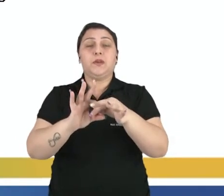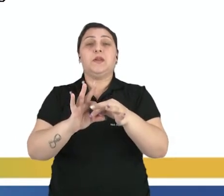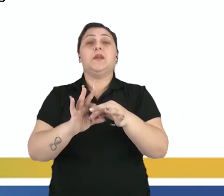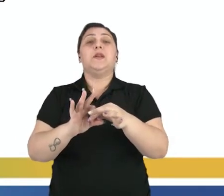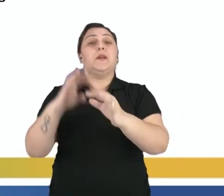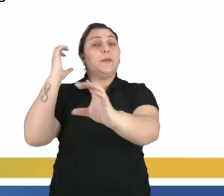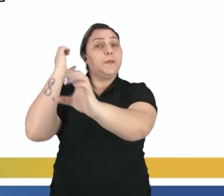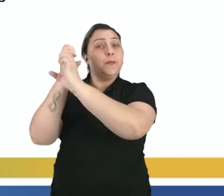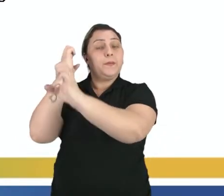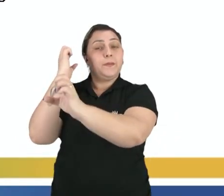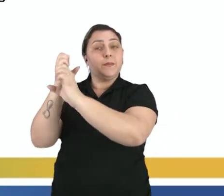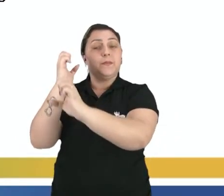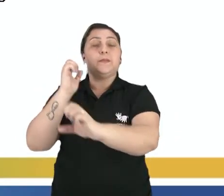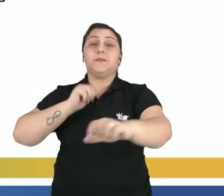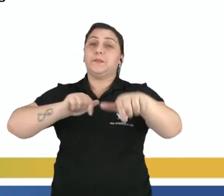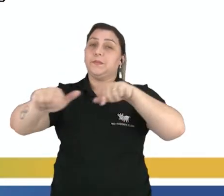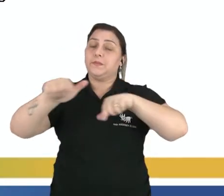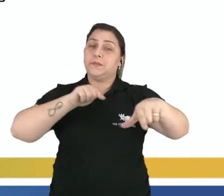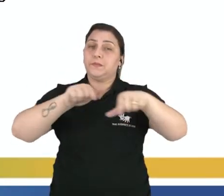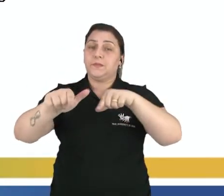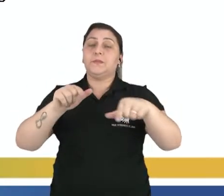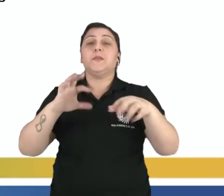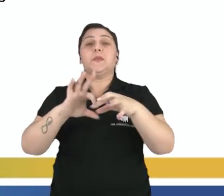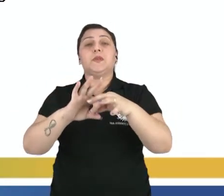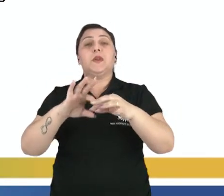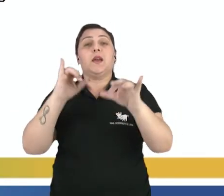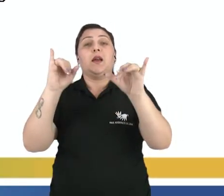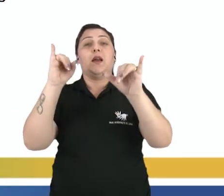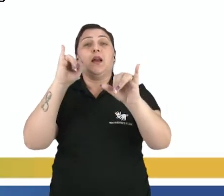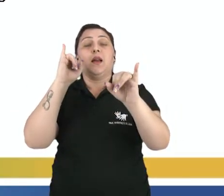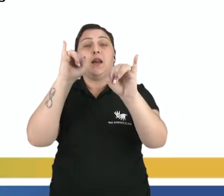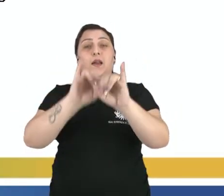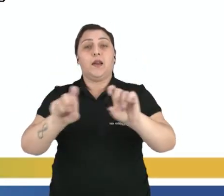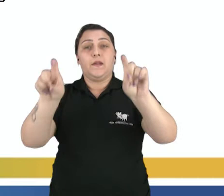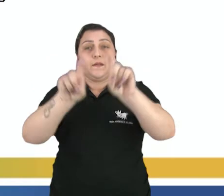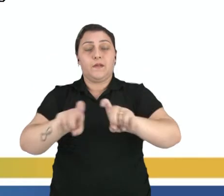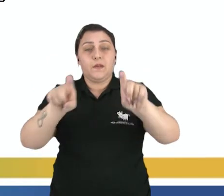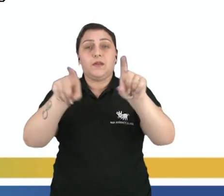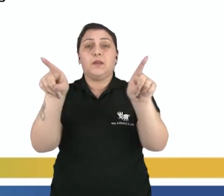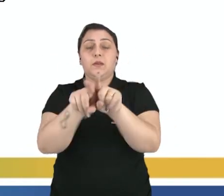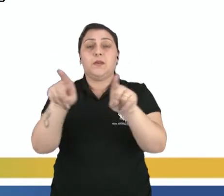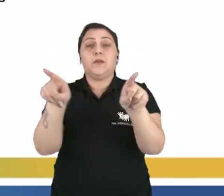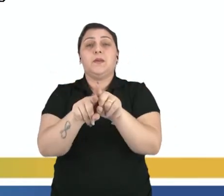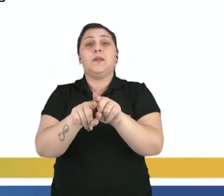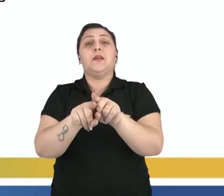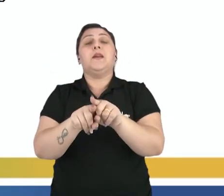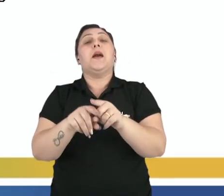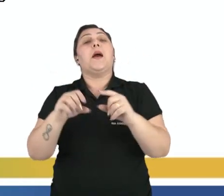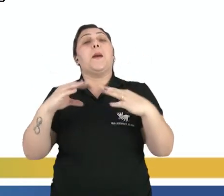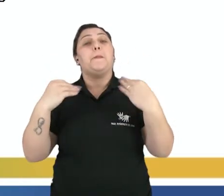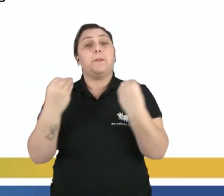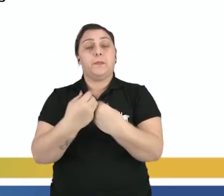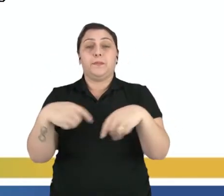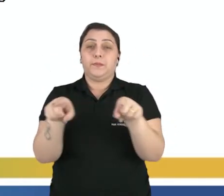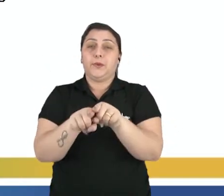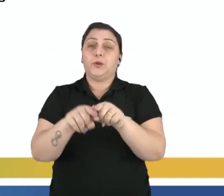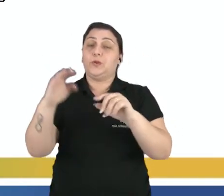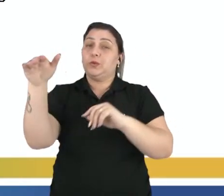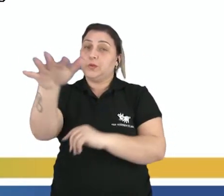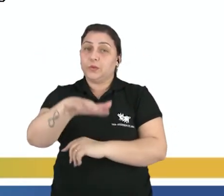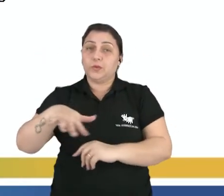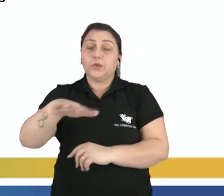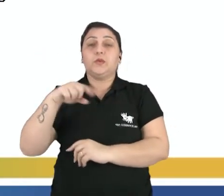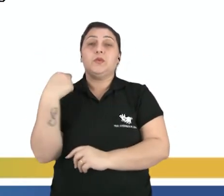engenharia trabalha em conjunto, a informática trabalha em conjunto, a biologia molecular trabalha em conjunto. Então, tudo isso